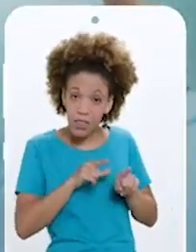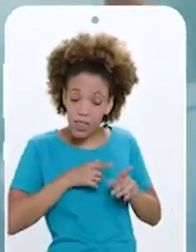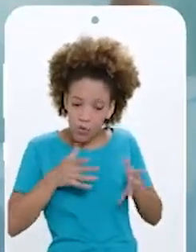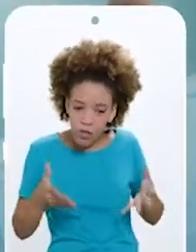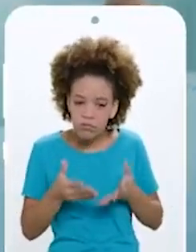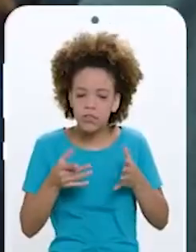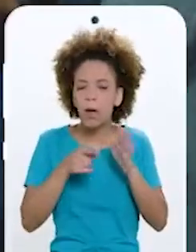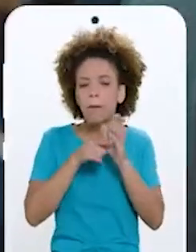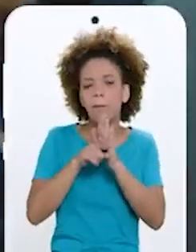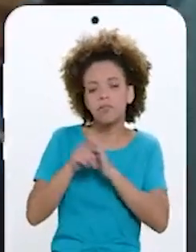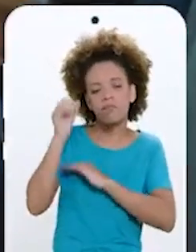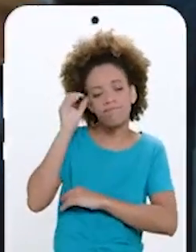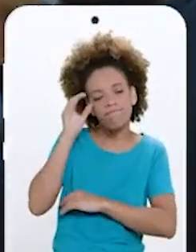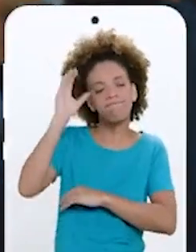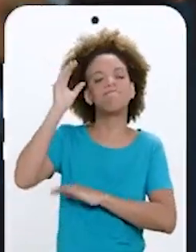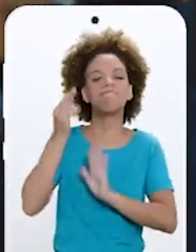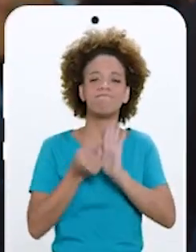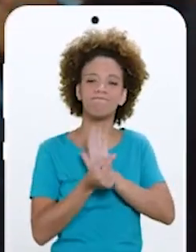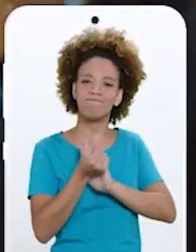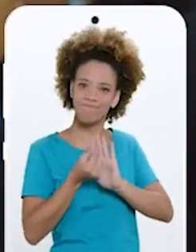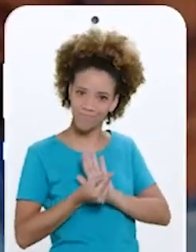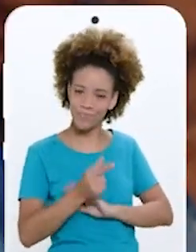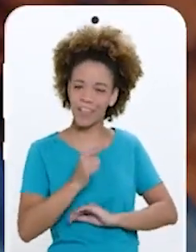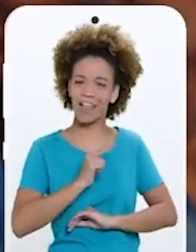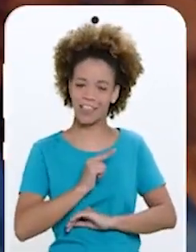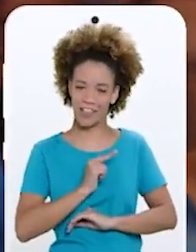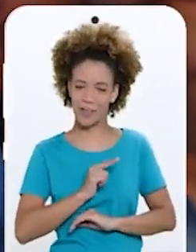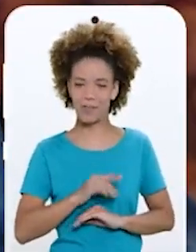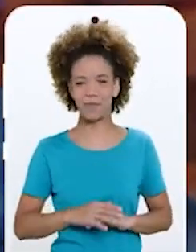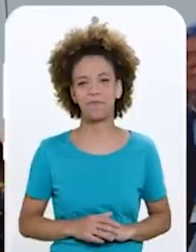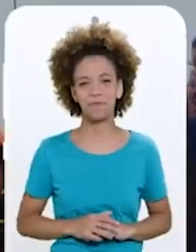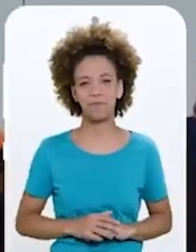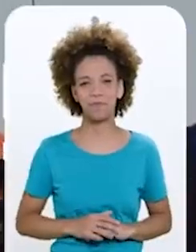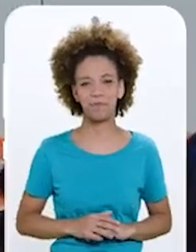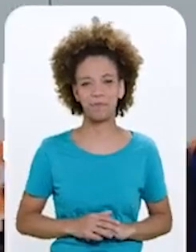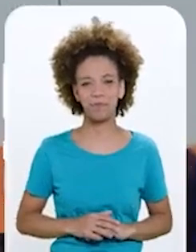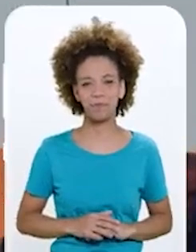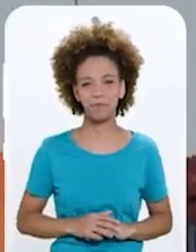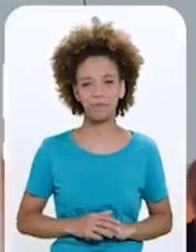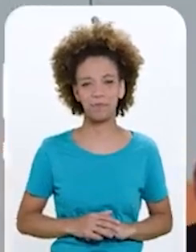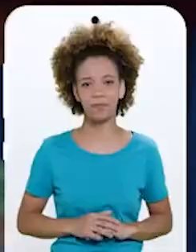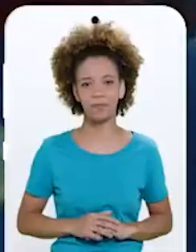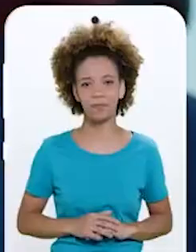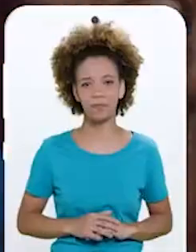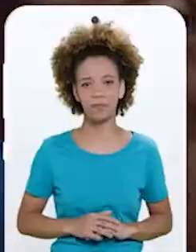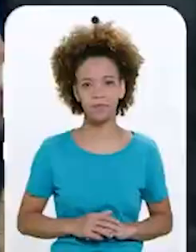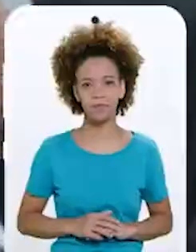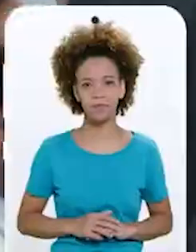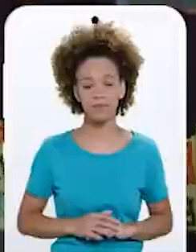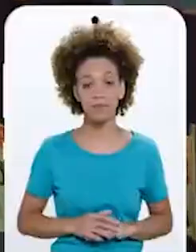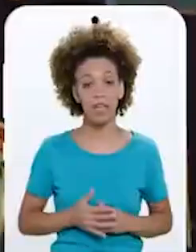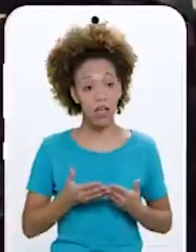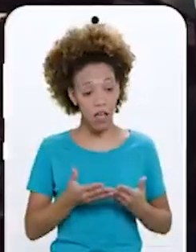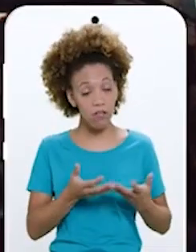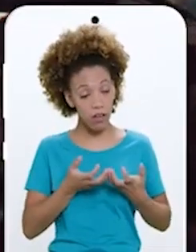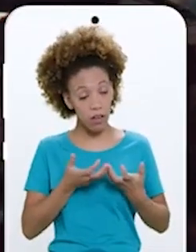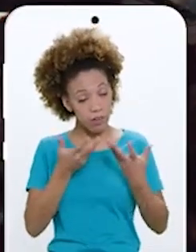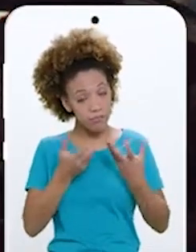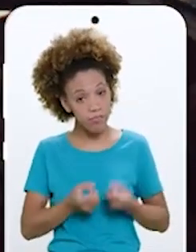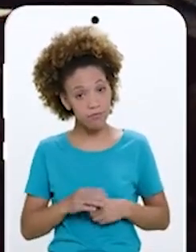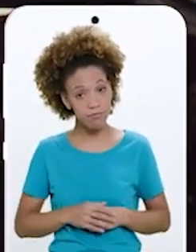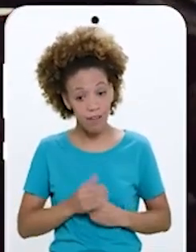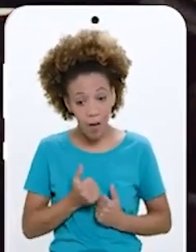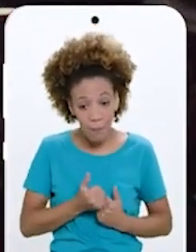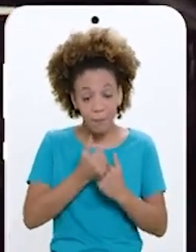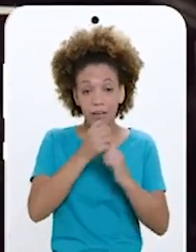outra, estimule a pesquisa e inovação Para que o Brasil ingresse na área da economia do conhecimento É isso que eu